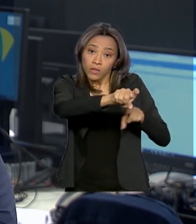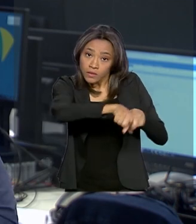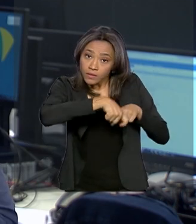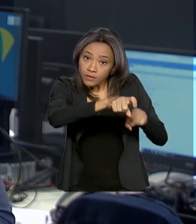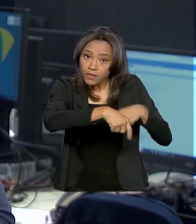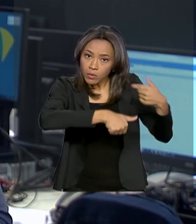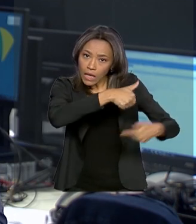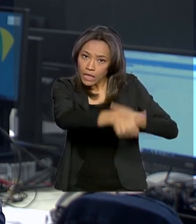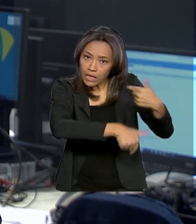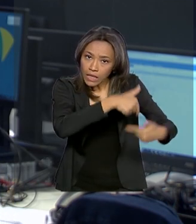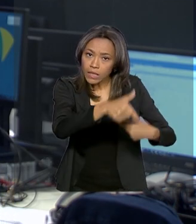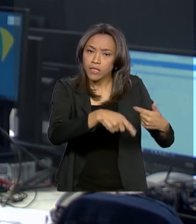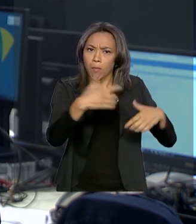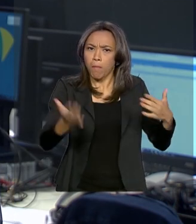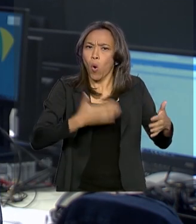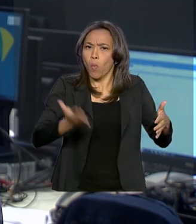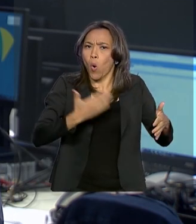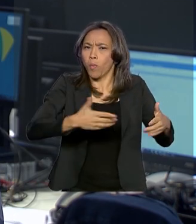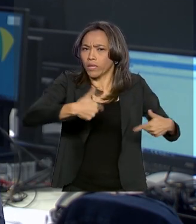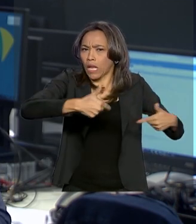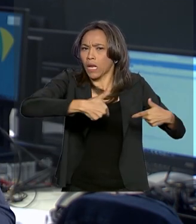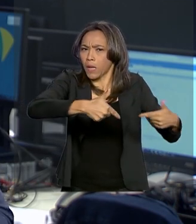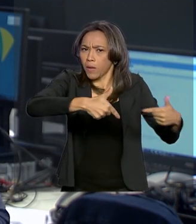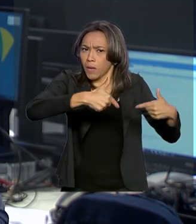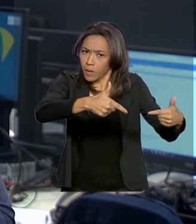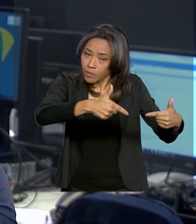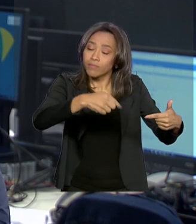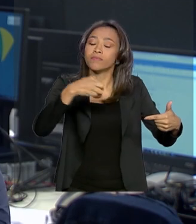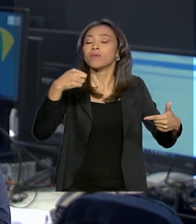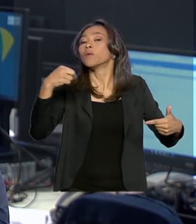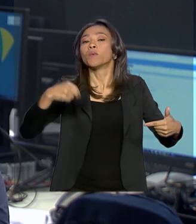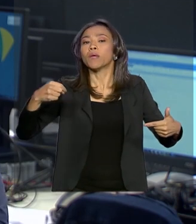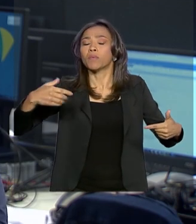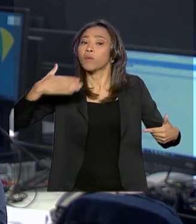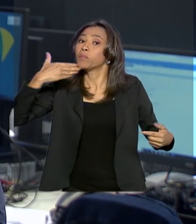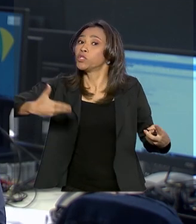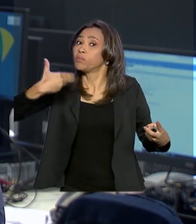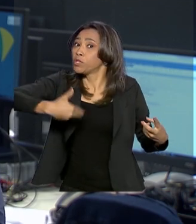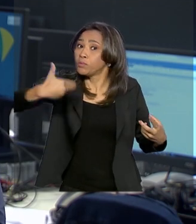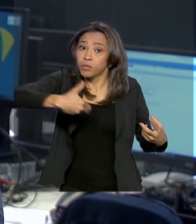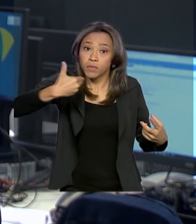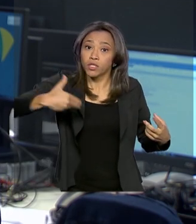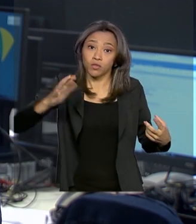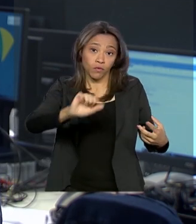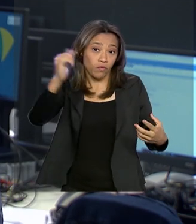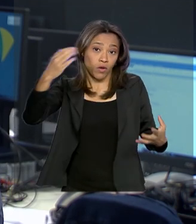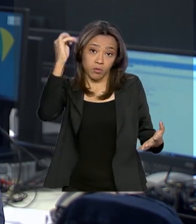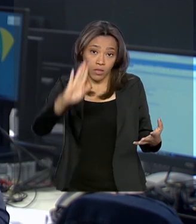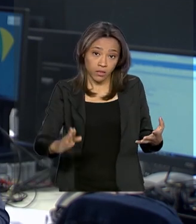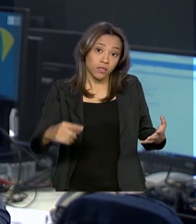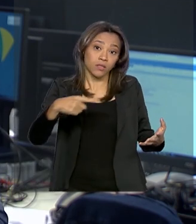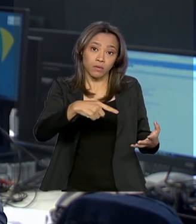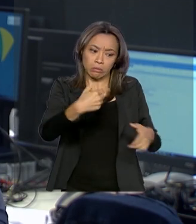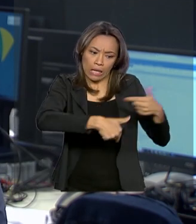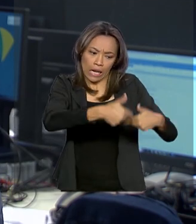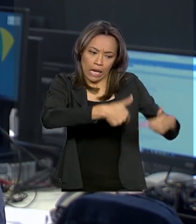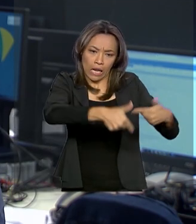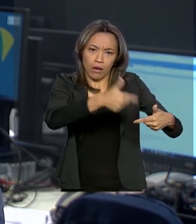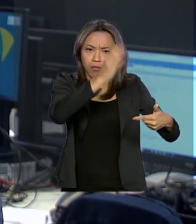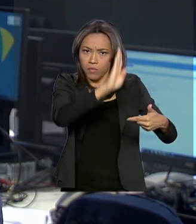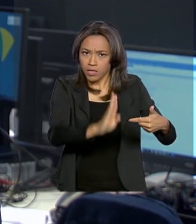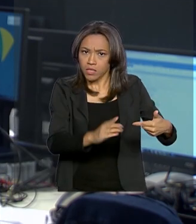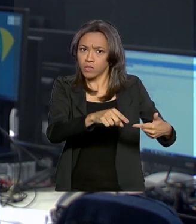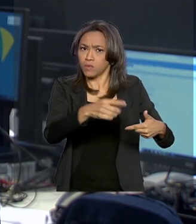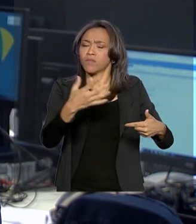para aumentar a produtividade diante do aumento da demanda internacional. Os maiores produtores de